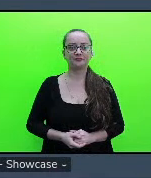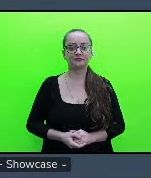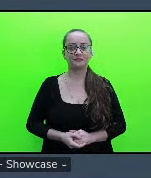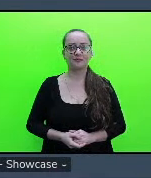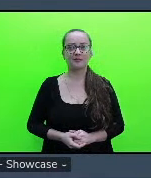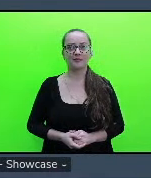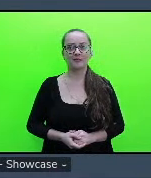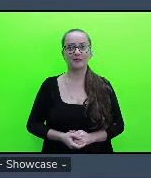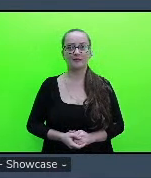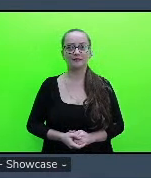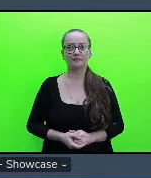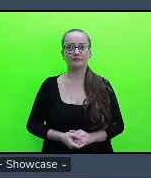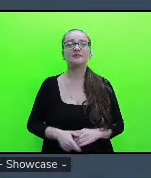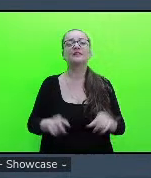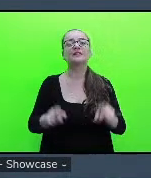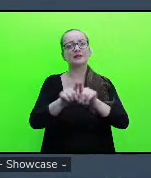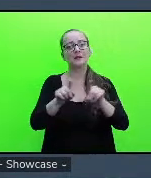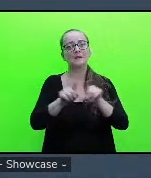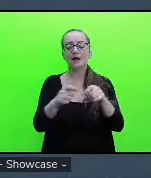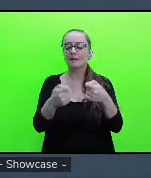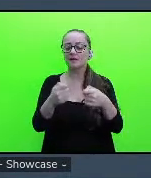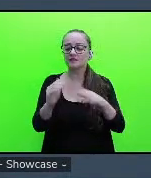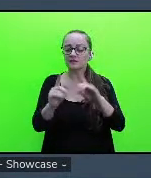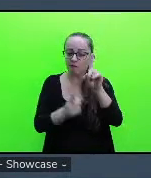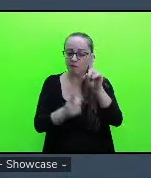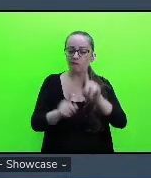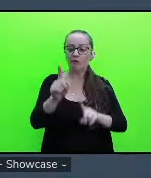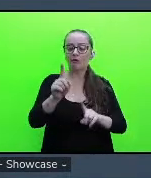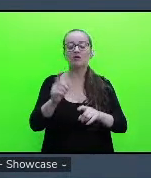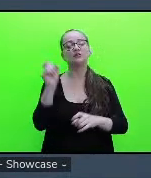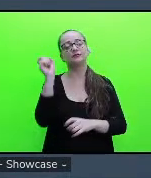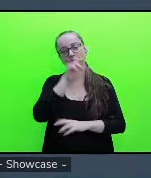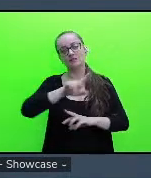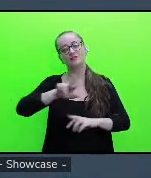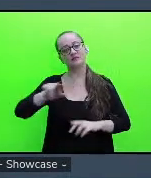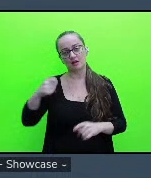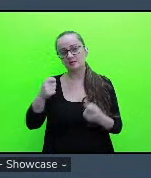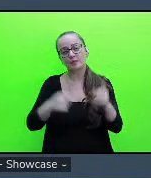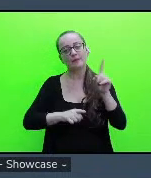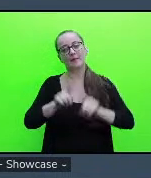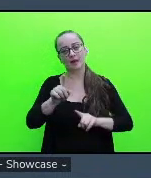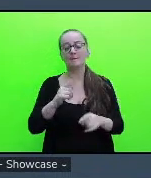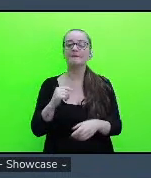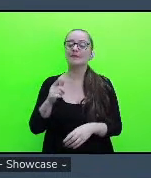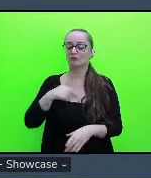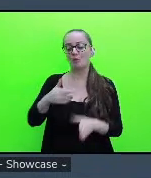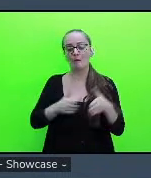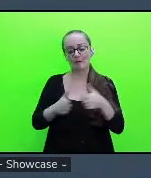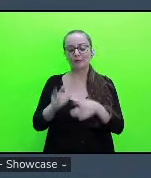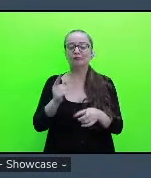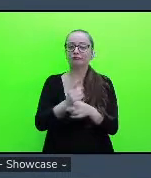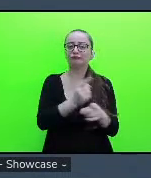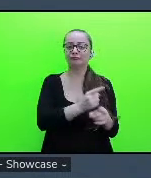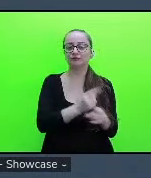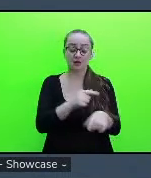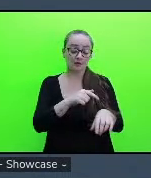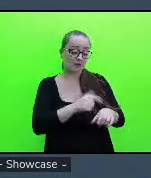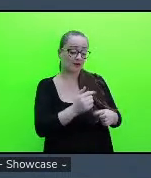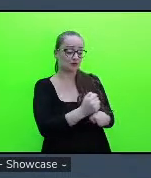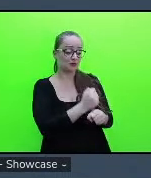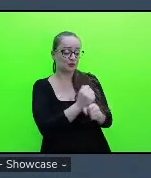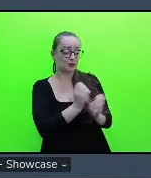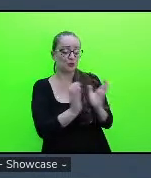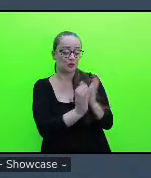e também que eles têm que superar muitas dificuldades que são encontrados no caminho desde a construção do grupo